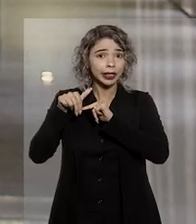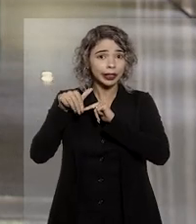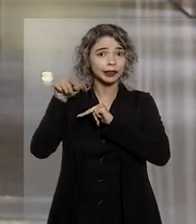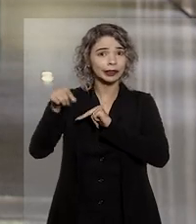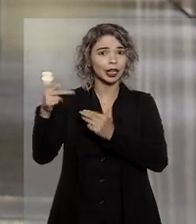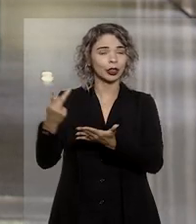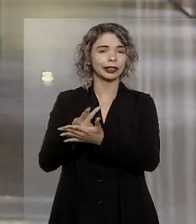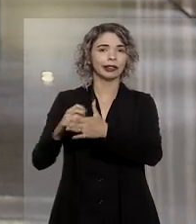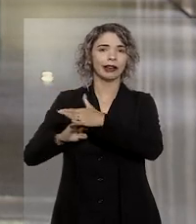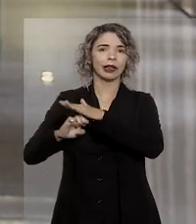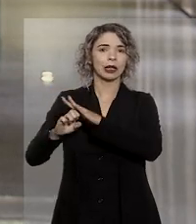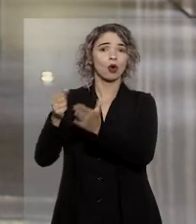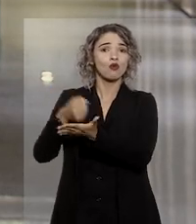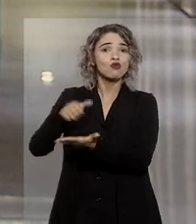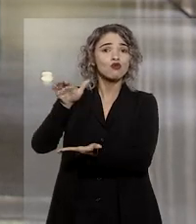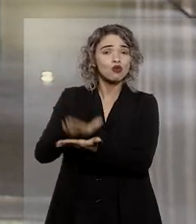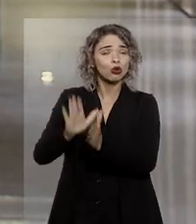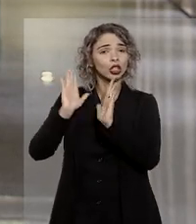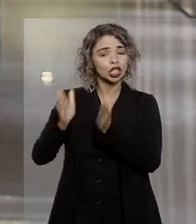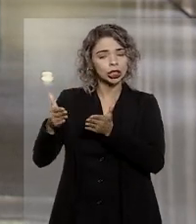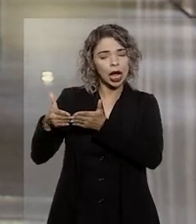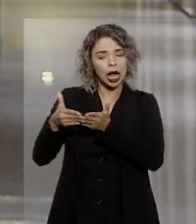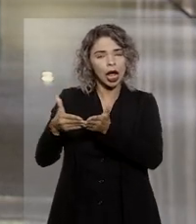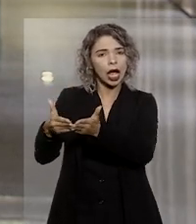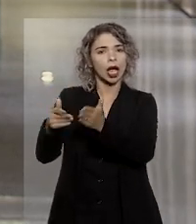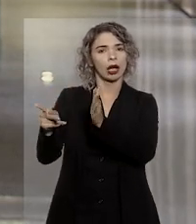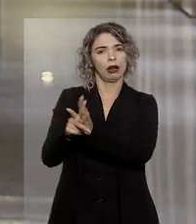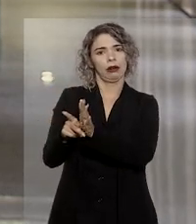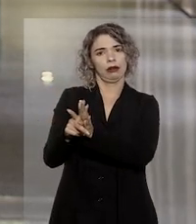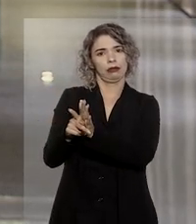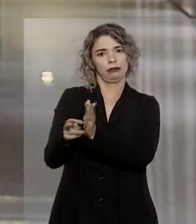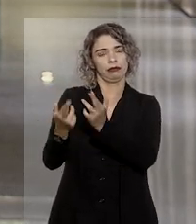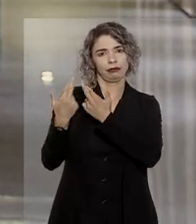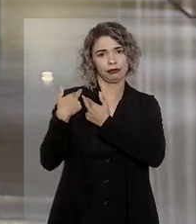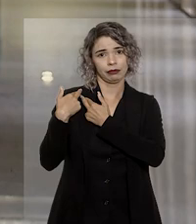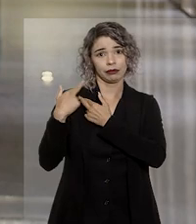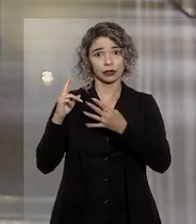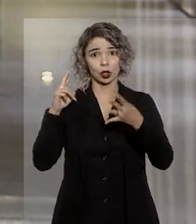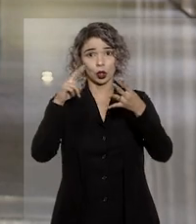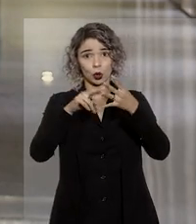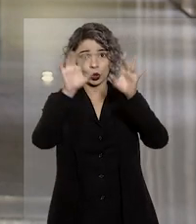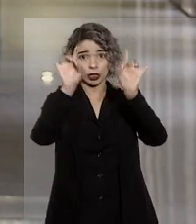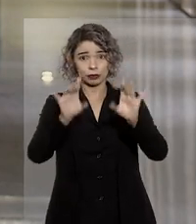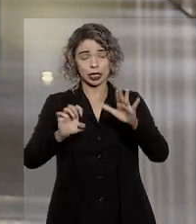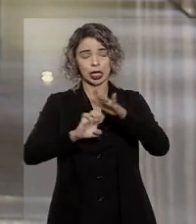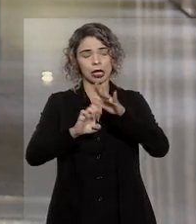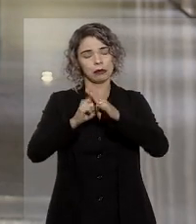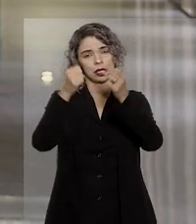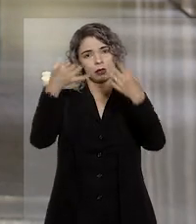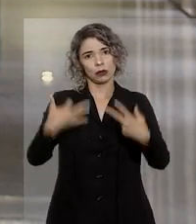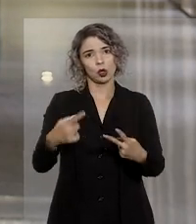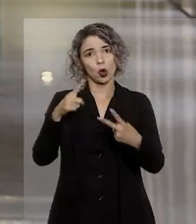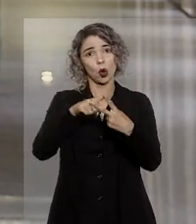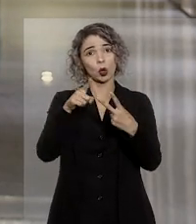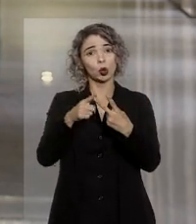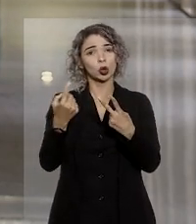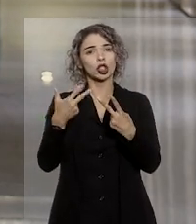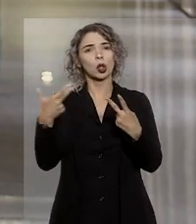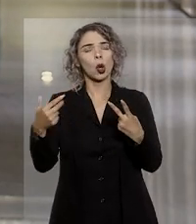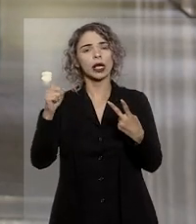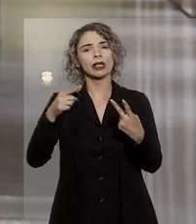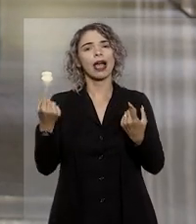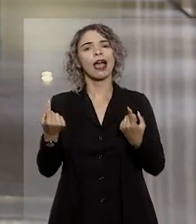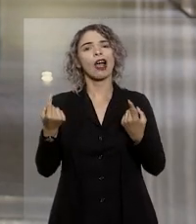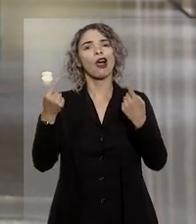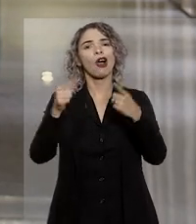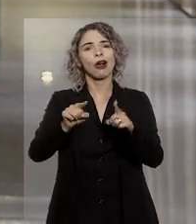Devido a esse episódio, a empresa foi multada pela Capitania dos Portos. No recurso especial, a empresa alegou que os dois autos